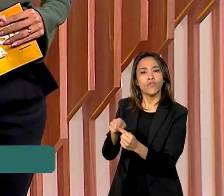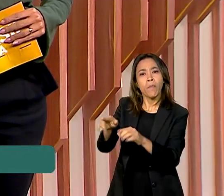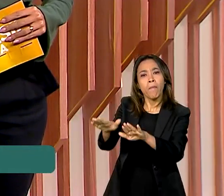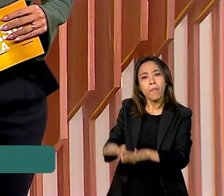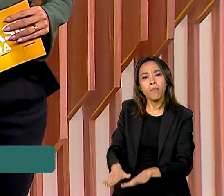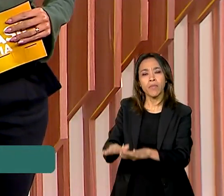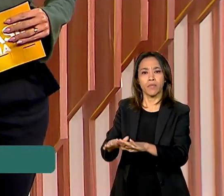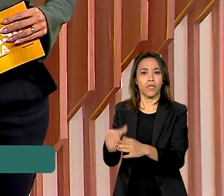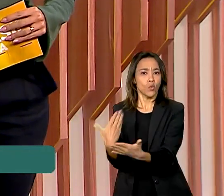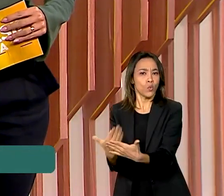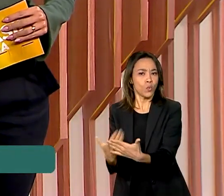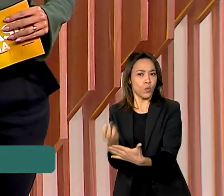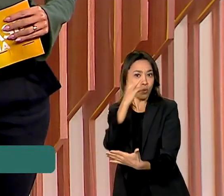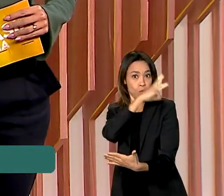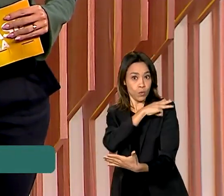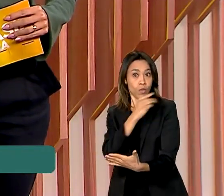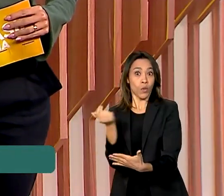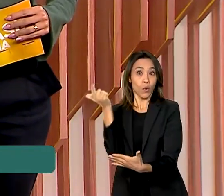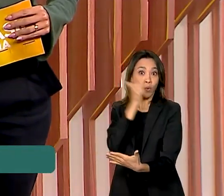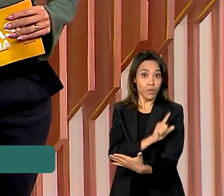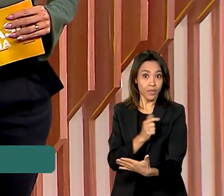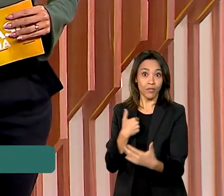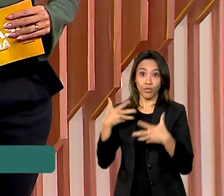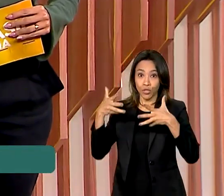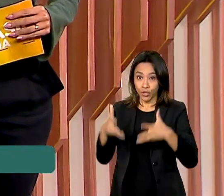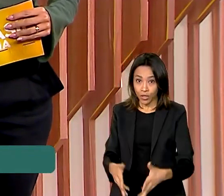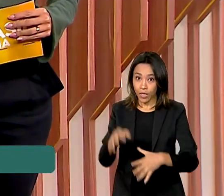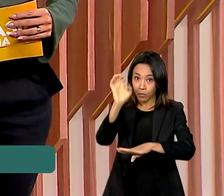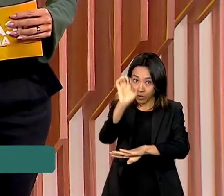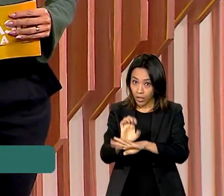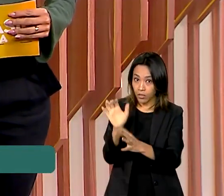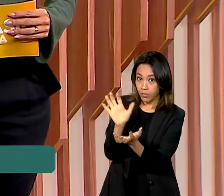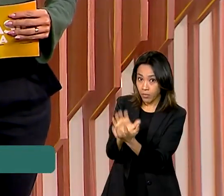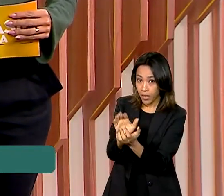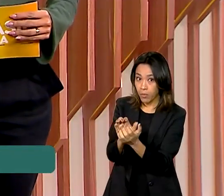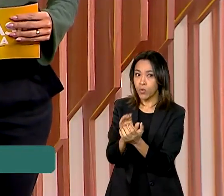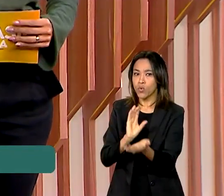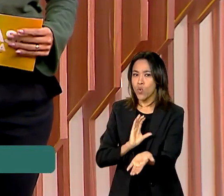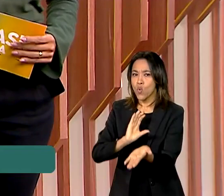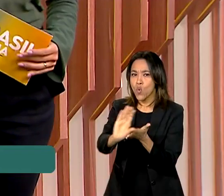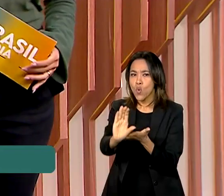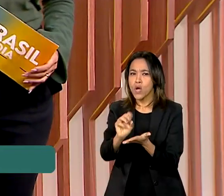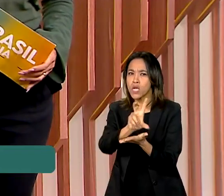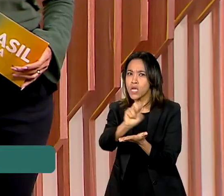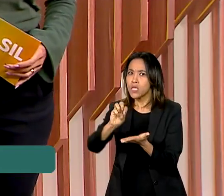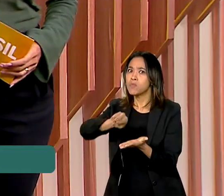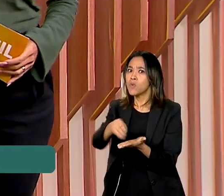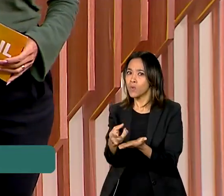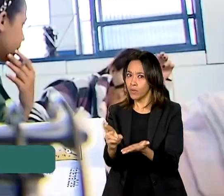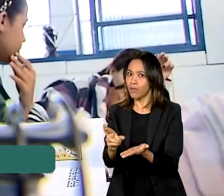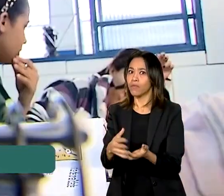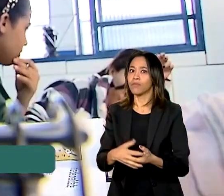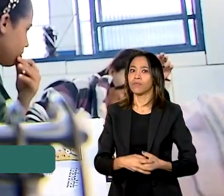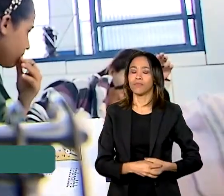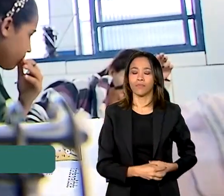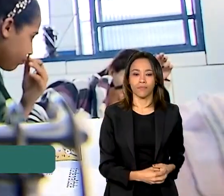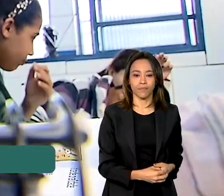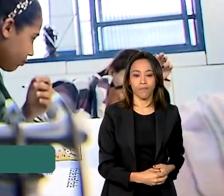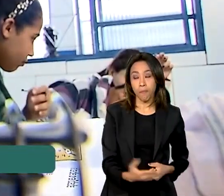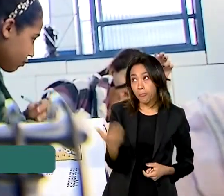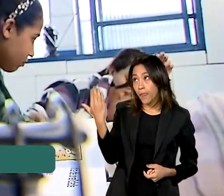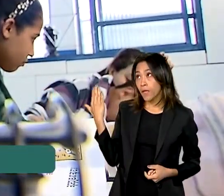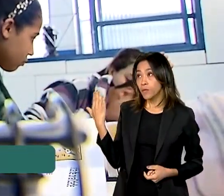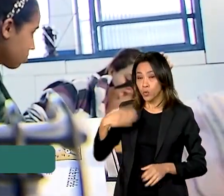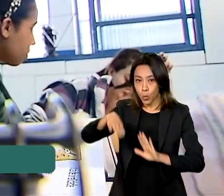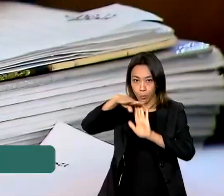ensino médio, chegou a Pernambuco. Os investimentos no estado vão chegar a 500 milhões de reais. O Pé de